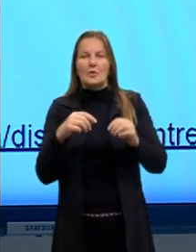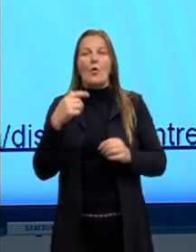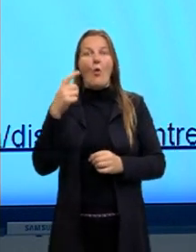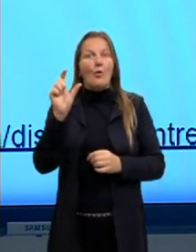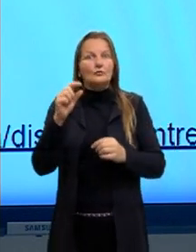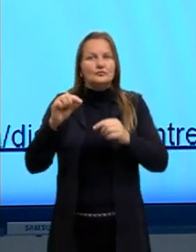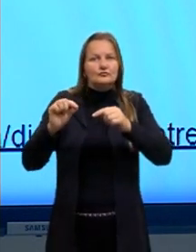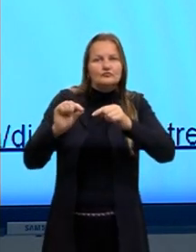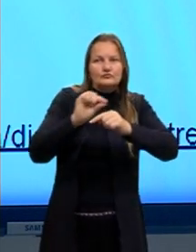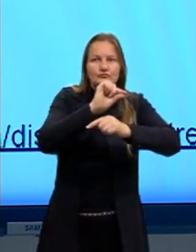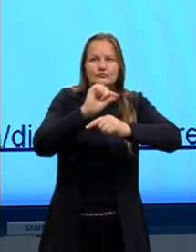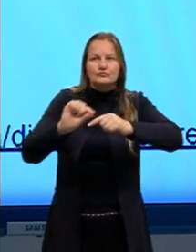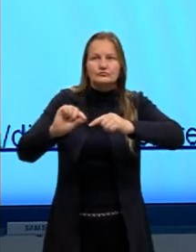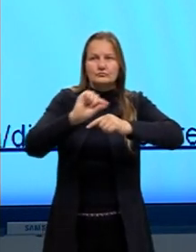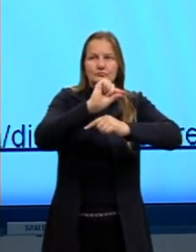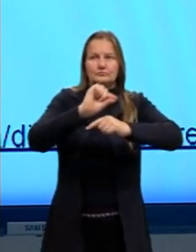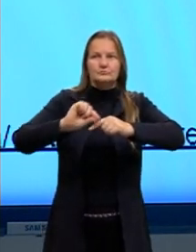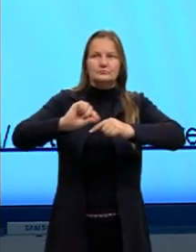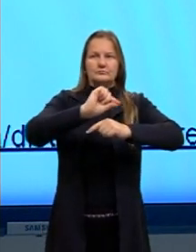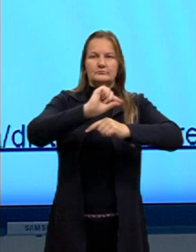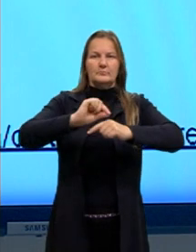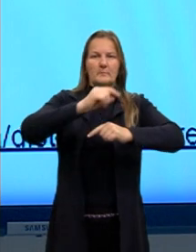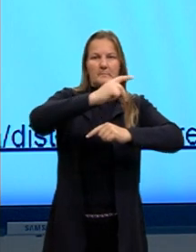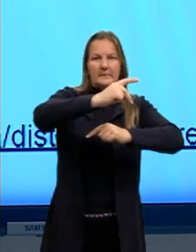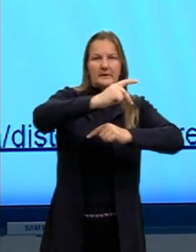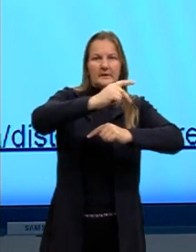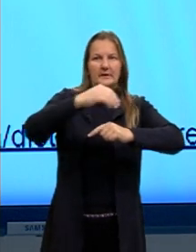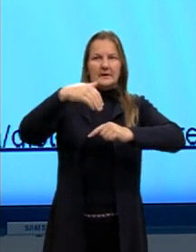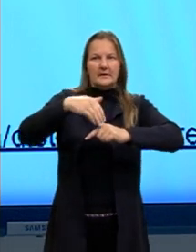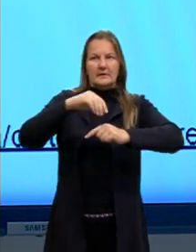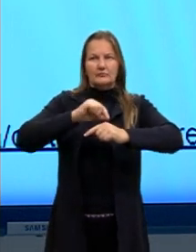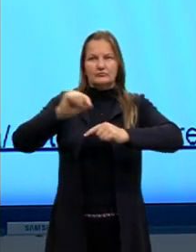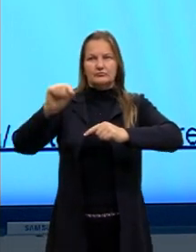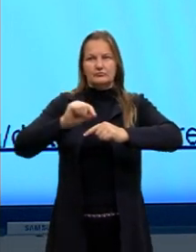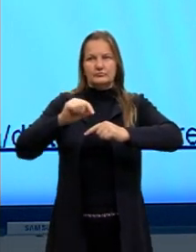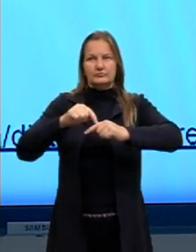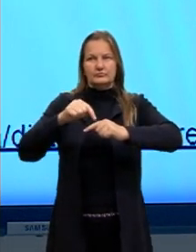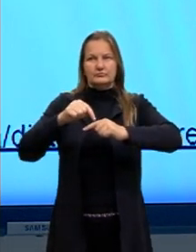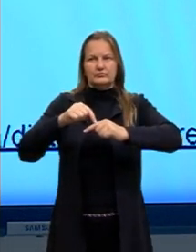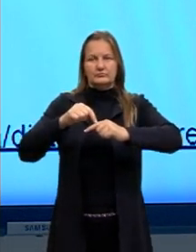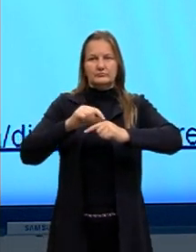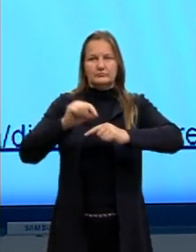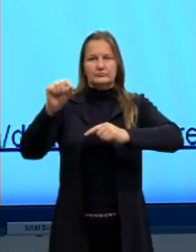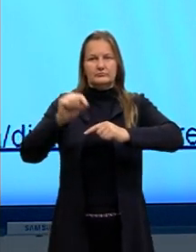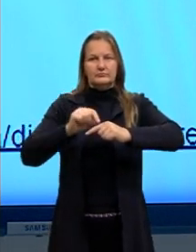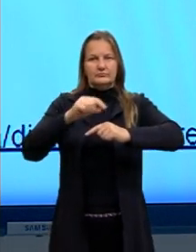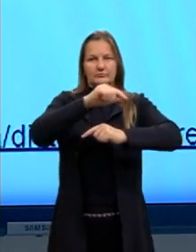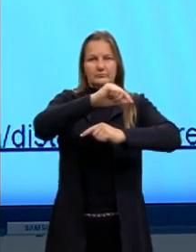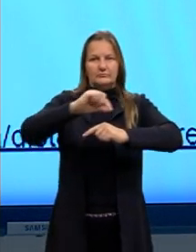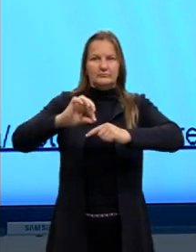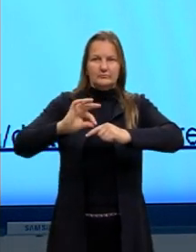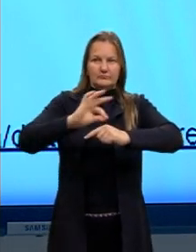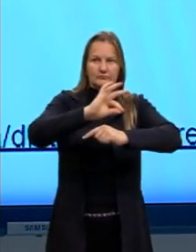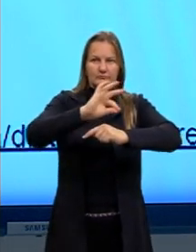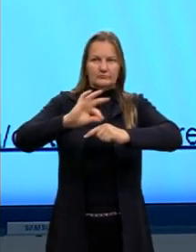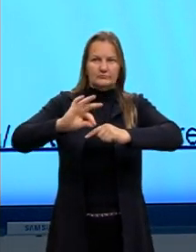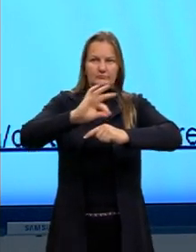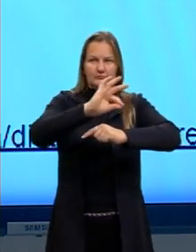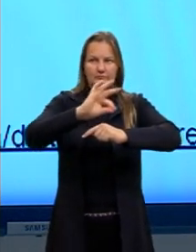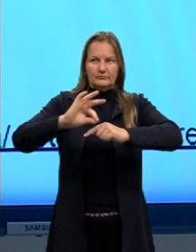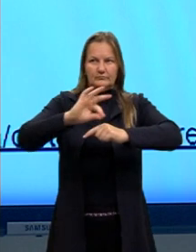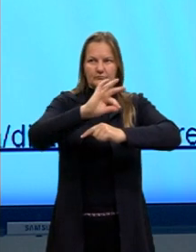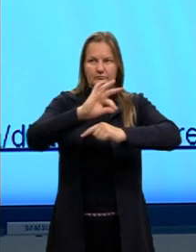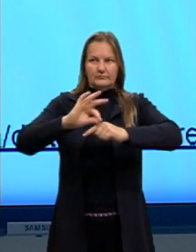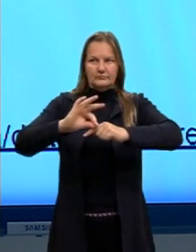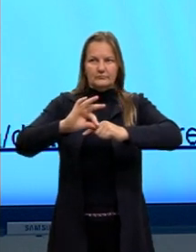segmento de reta, que vai do ponto até um ponto da reta, desde que esse segmento e a reta, eles